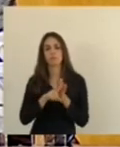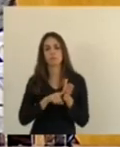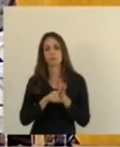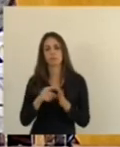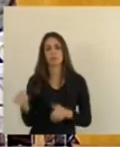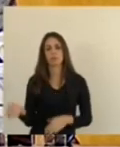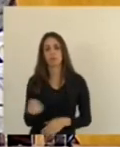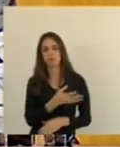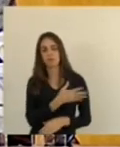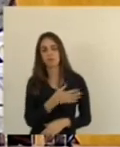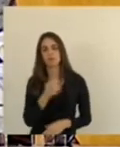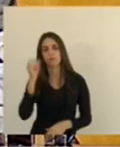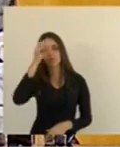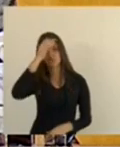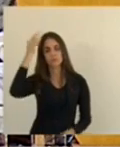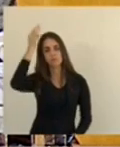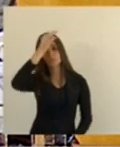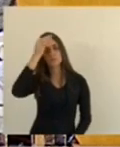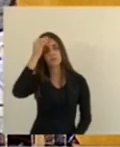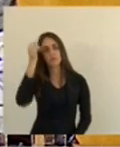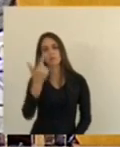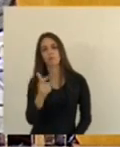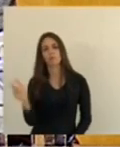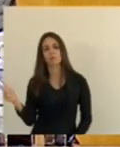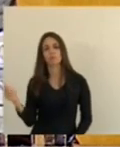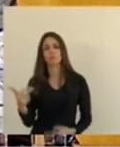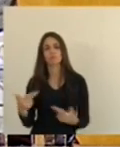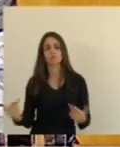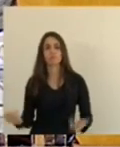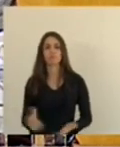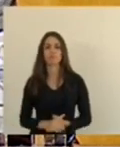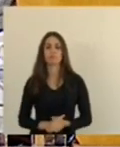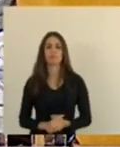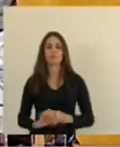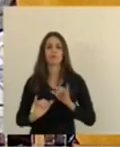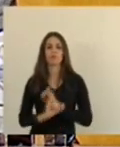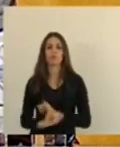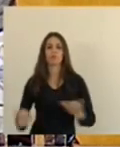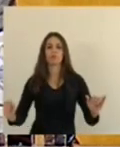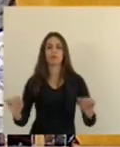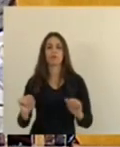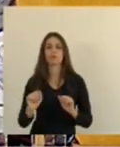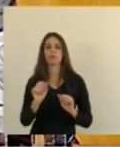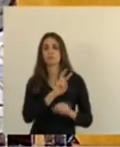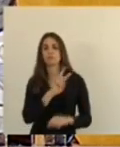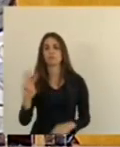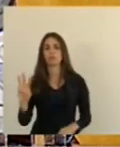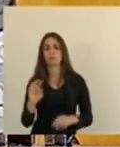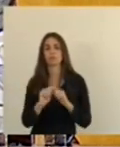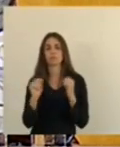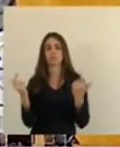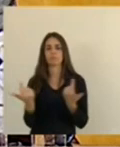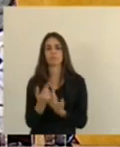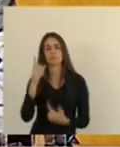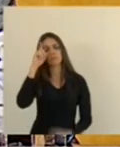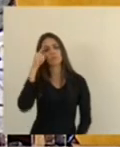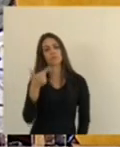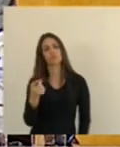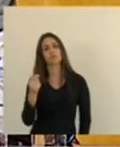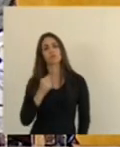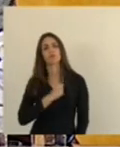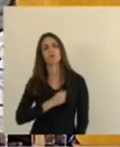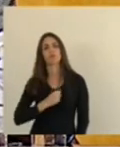inovação do espírito santo e da outras providências publicado no alice digital do dia 20 de agosto de 2021